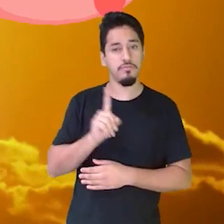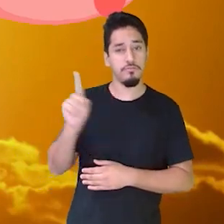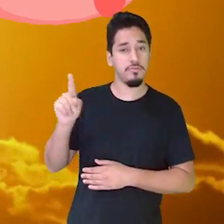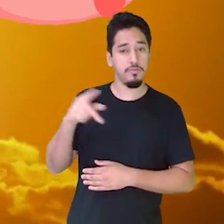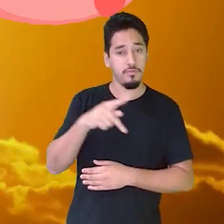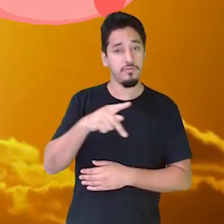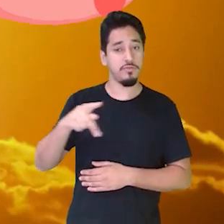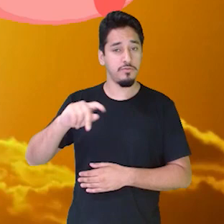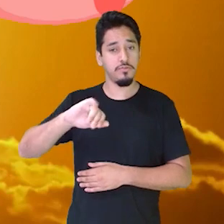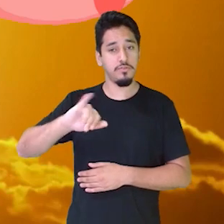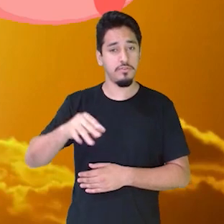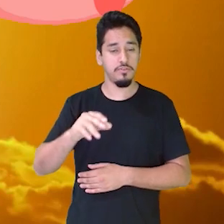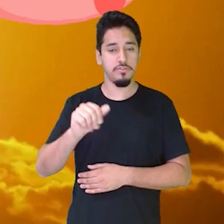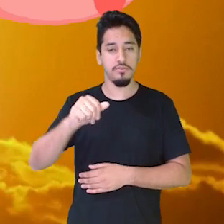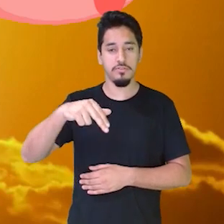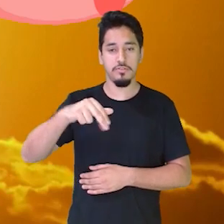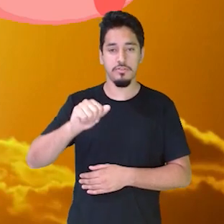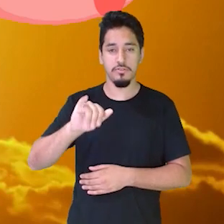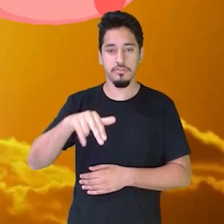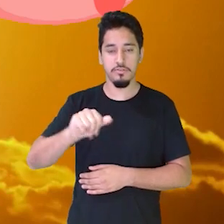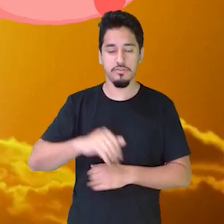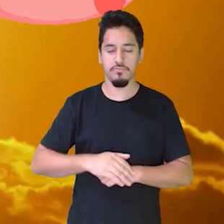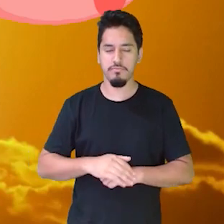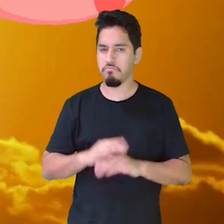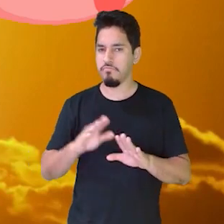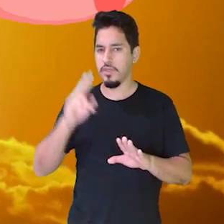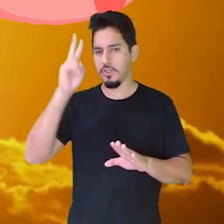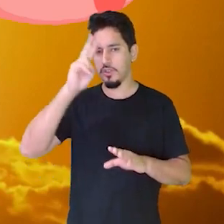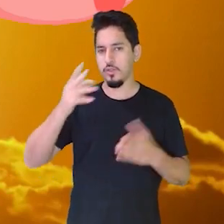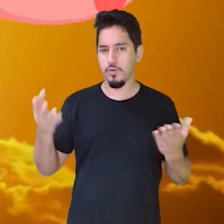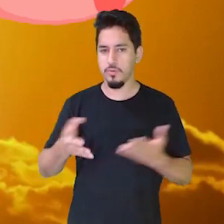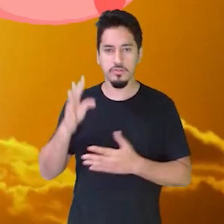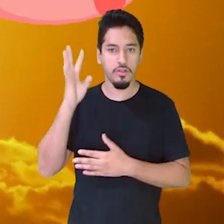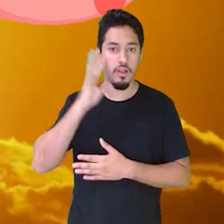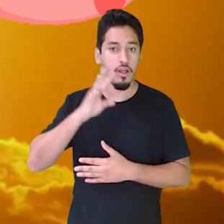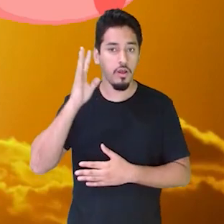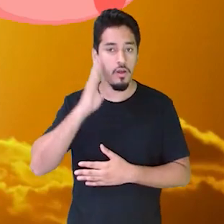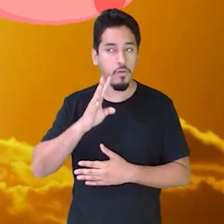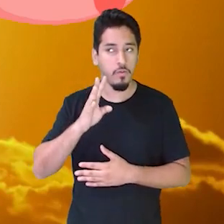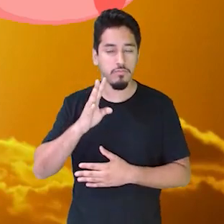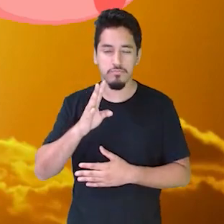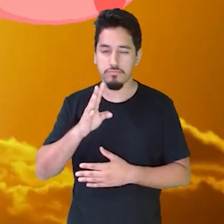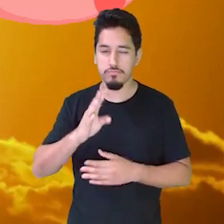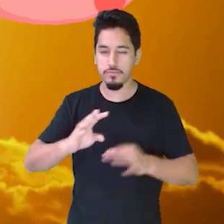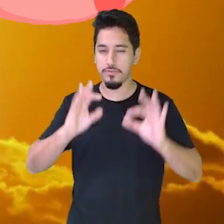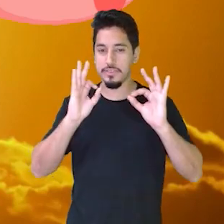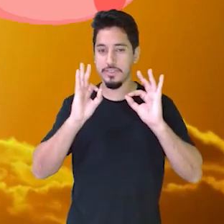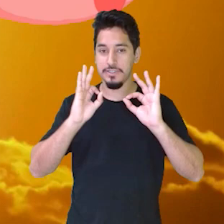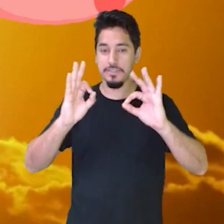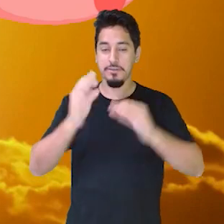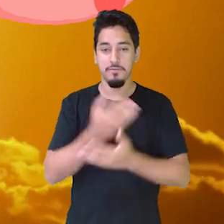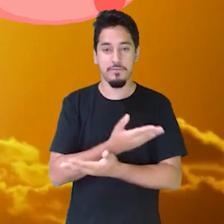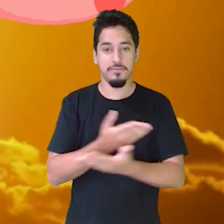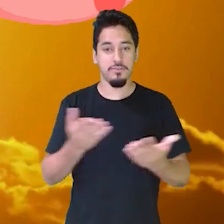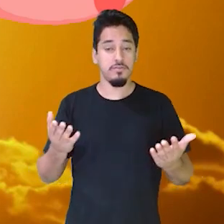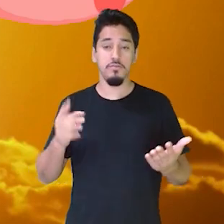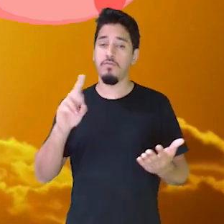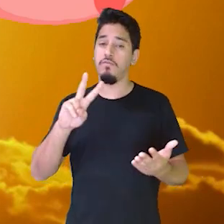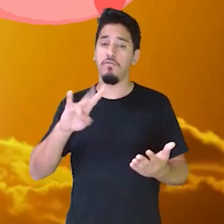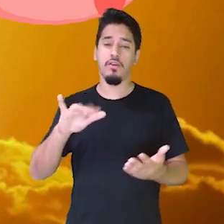Janaína. Será que a história de hoje vai ser legal? Eu tenho certeza que vocês irão